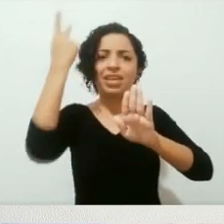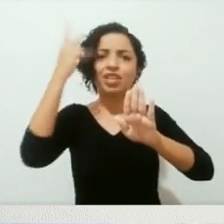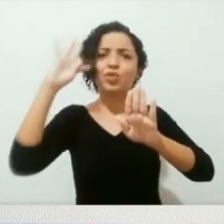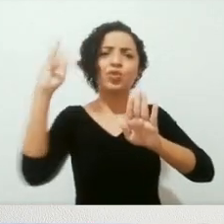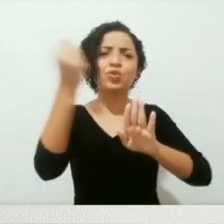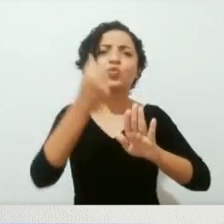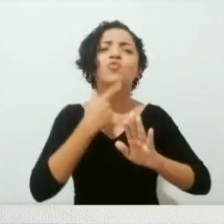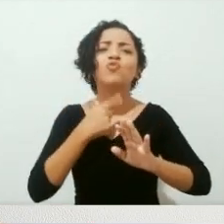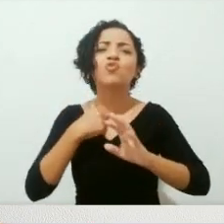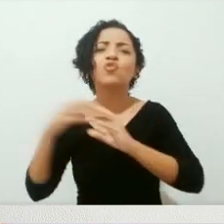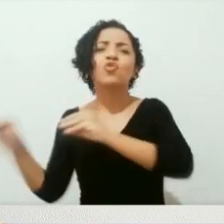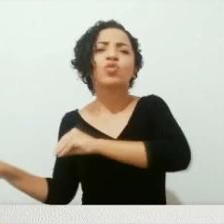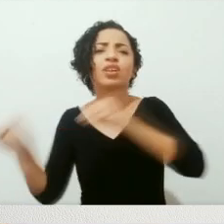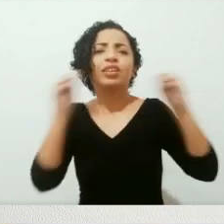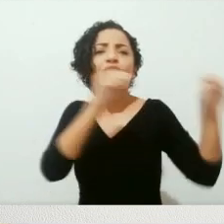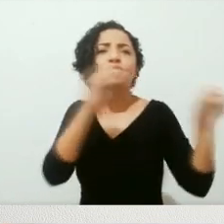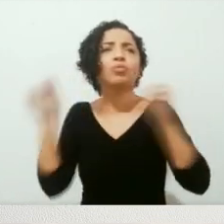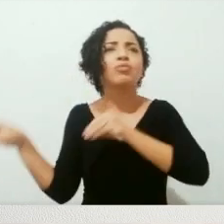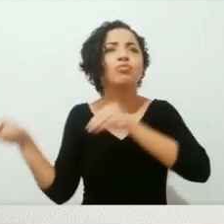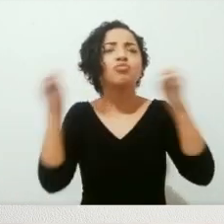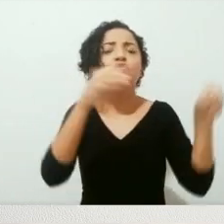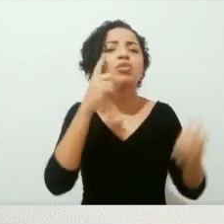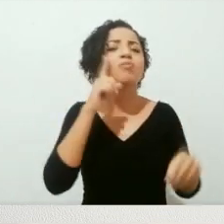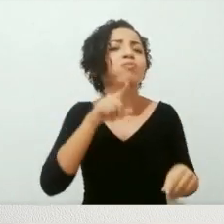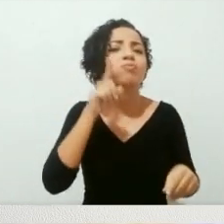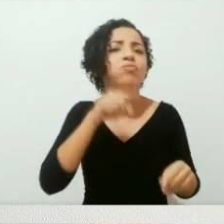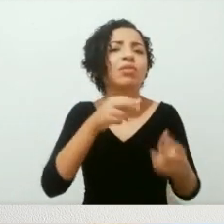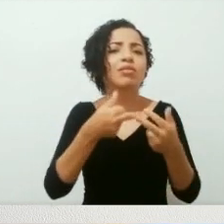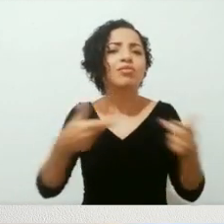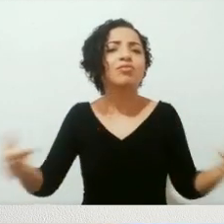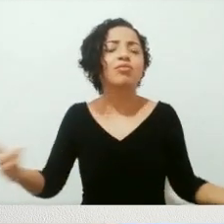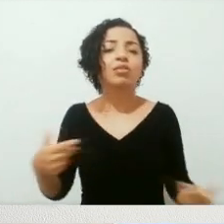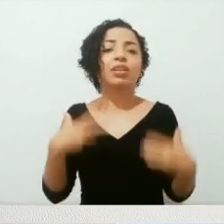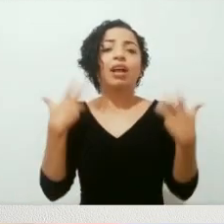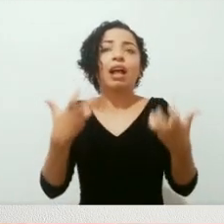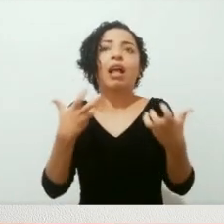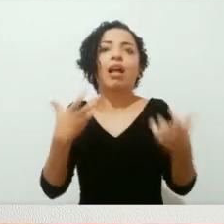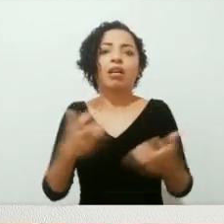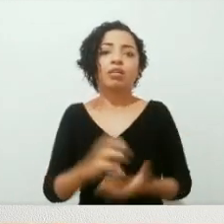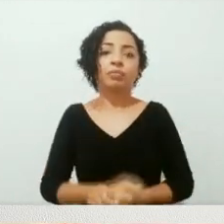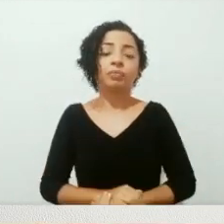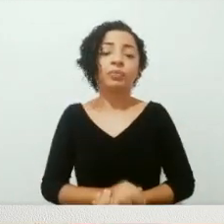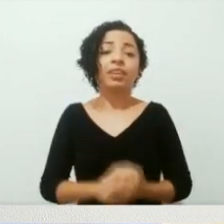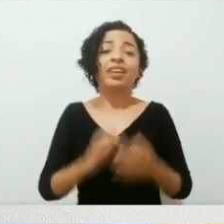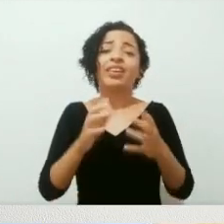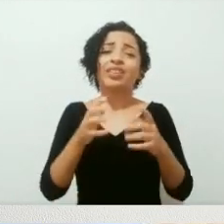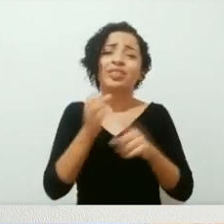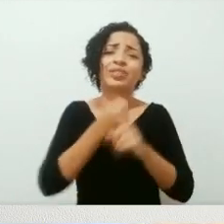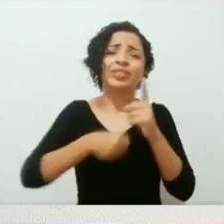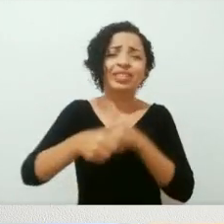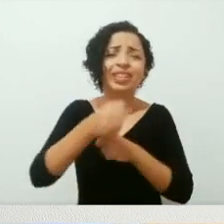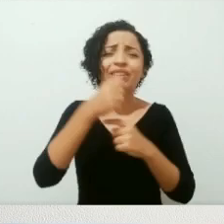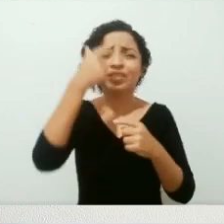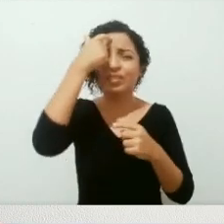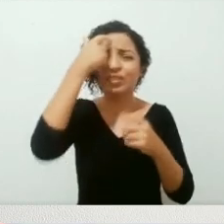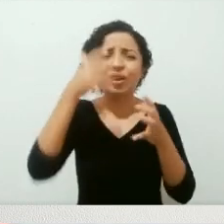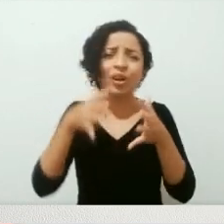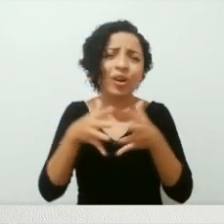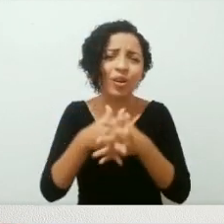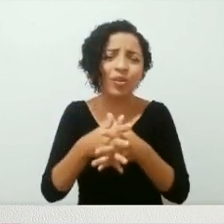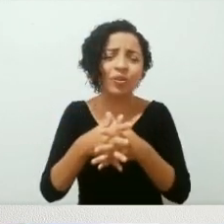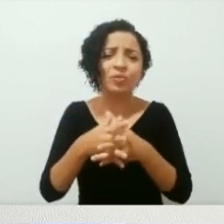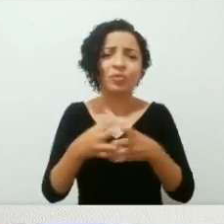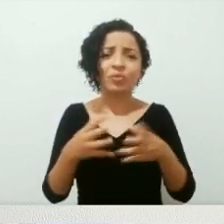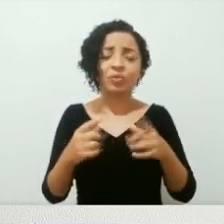toda essa Babilônia que vai construindo, uma sociedade tão confusa, muitas vezes tão confusa, e que reúne ali